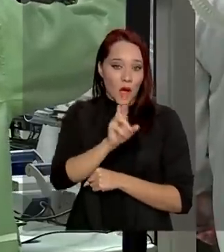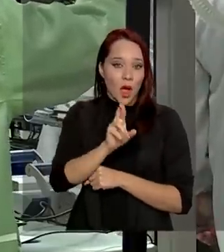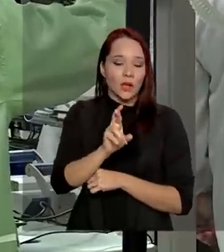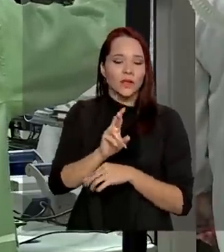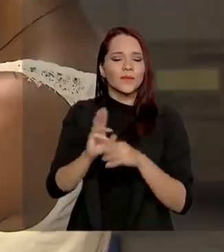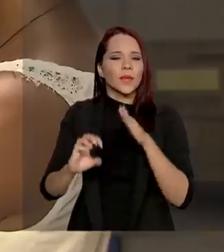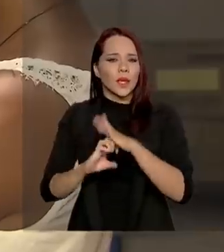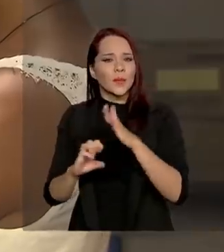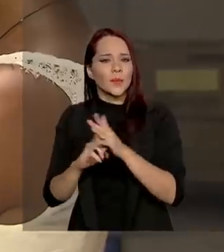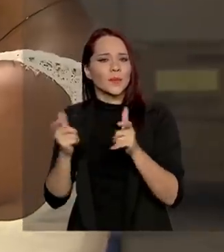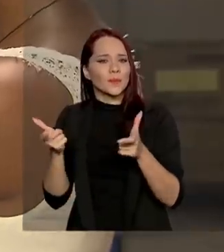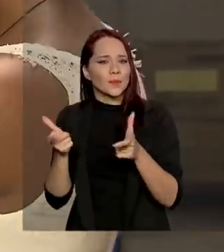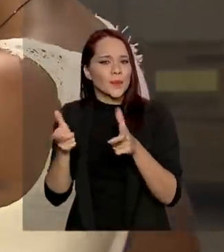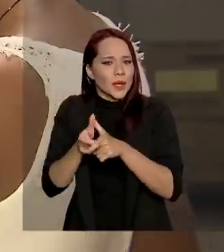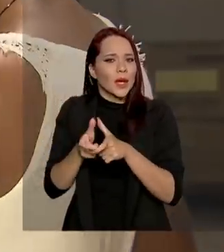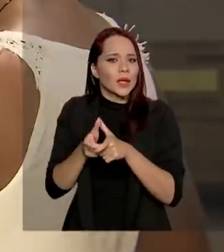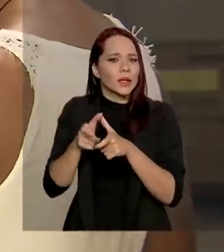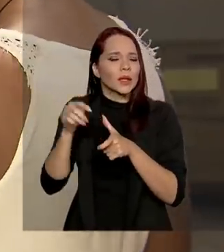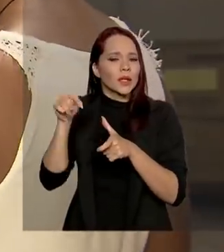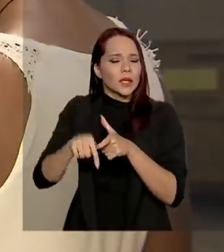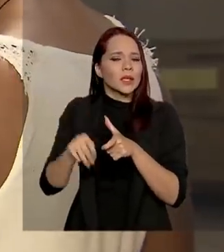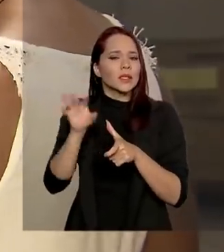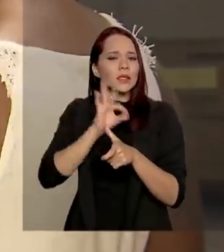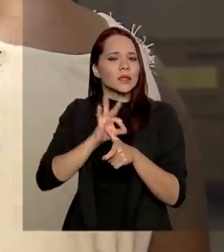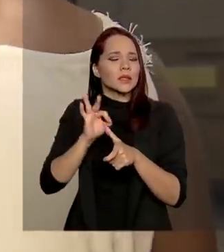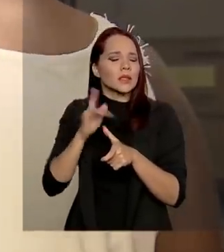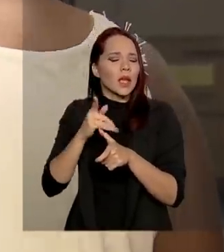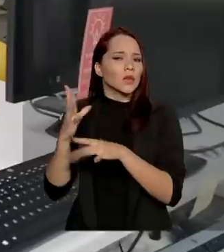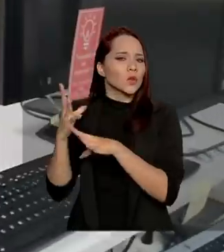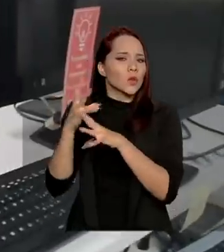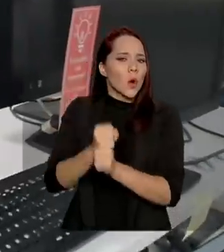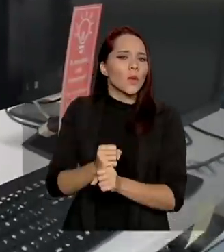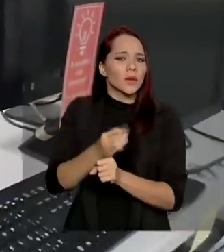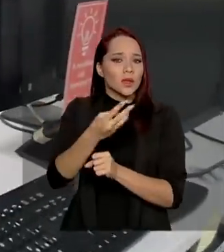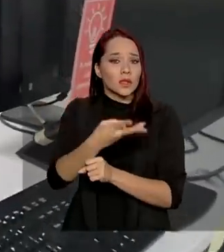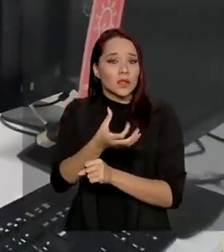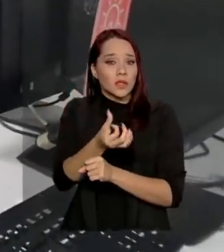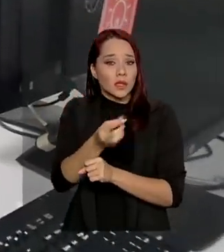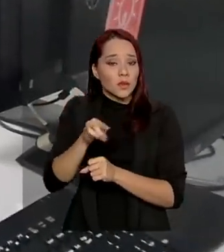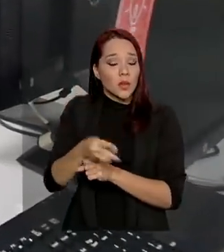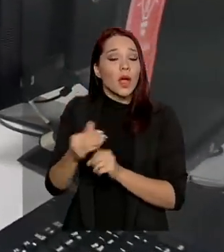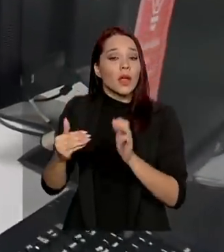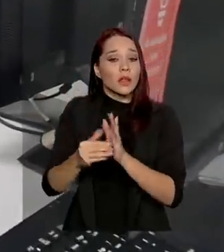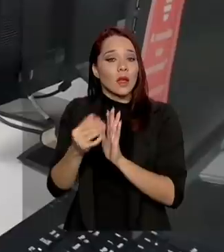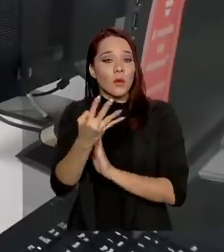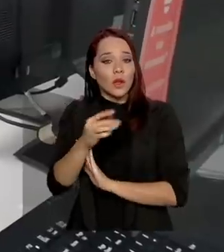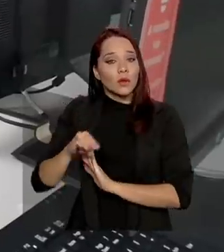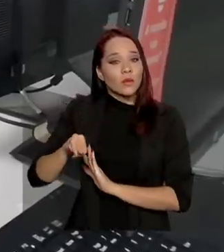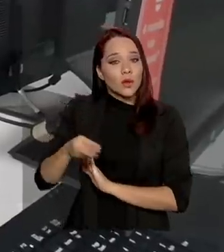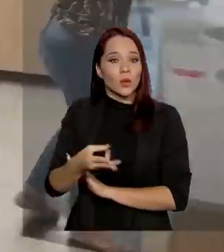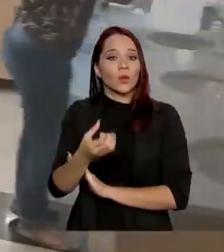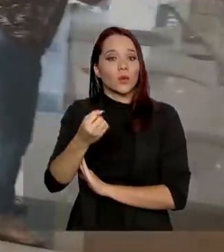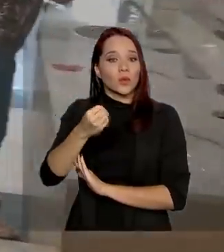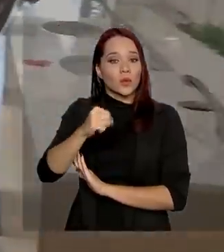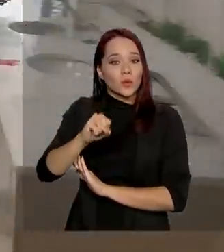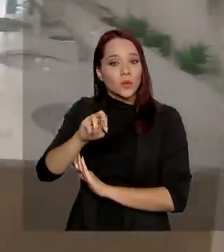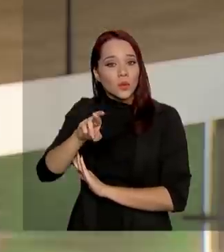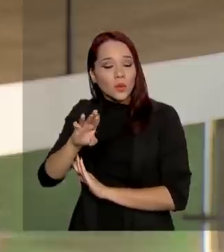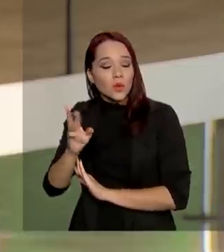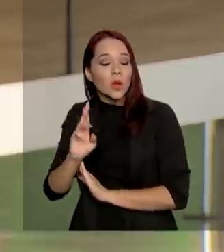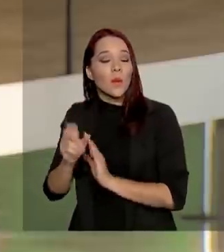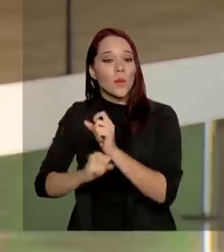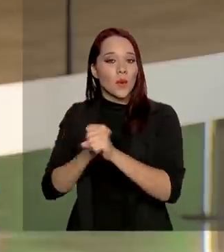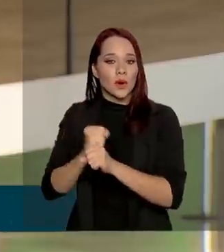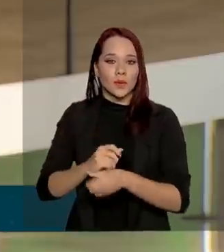pequenas empresas cuja renda seja acima de 360 mil até 4 milhões e 800 mil reais no ano.